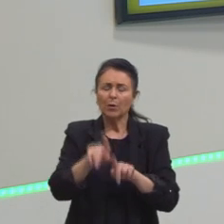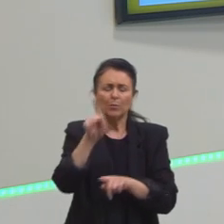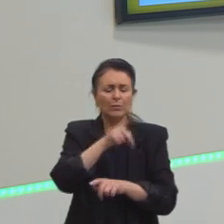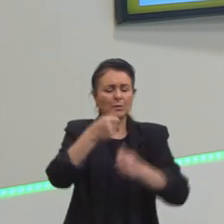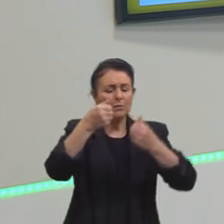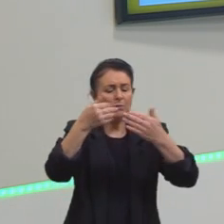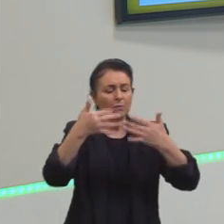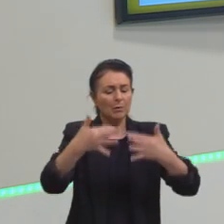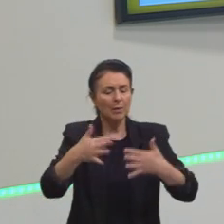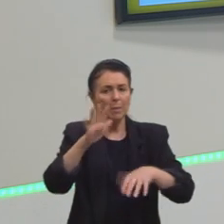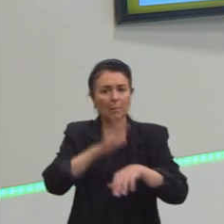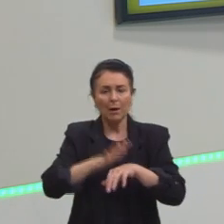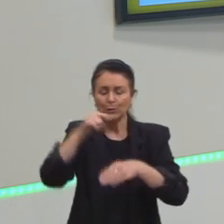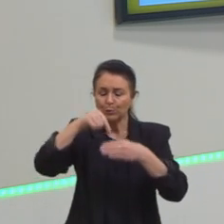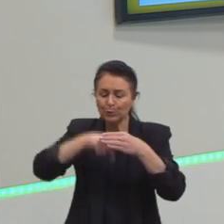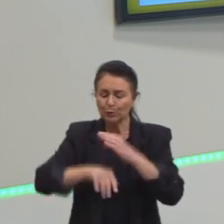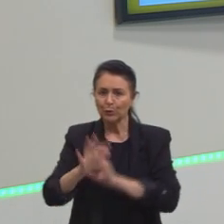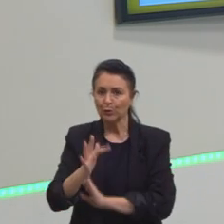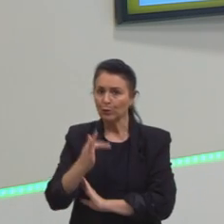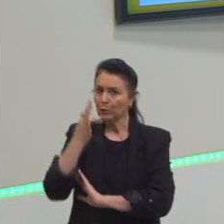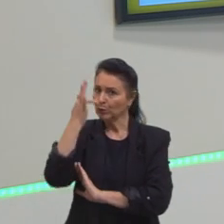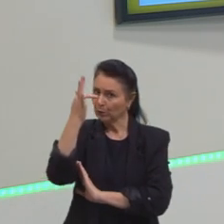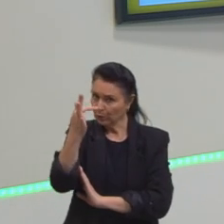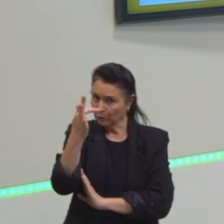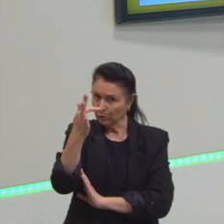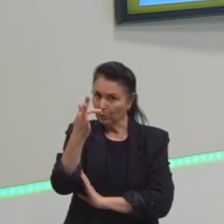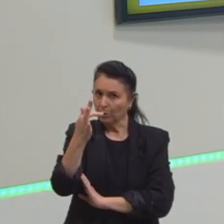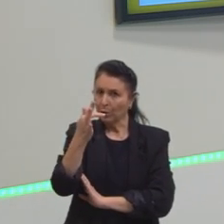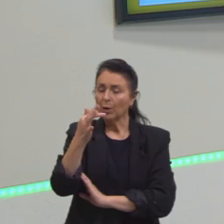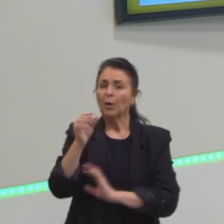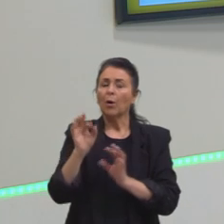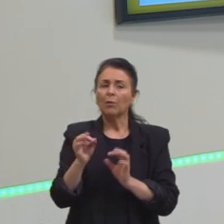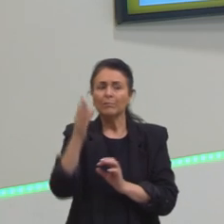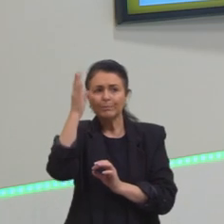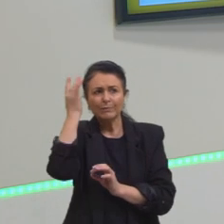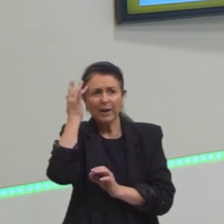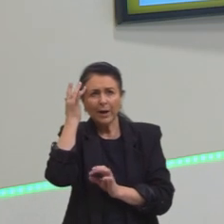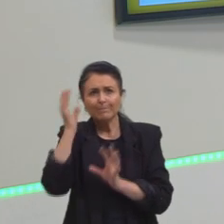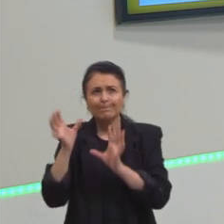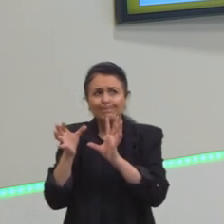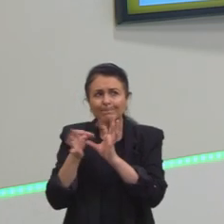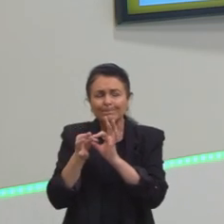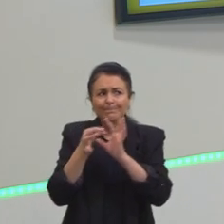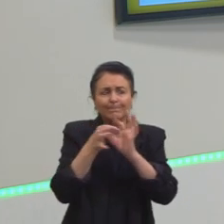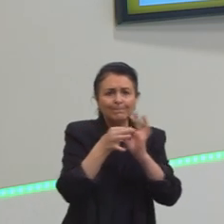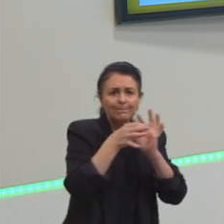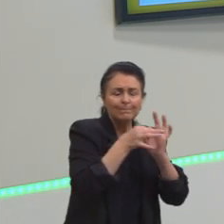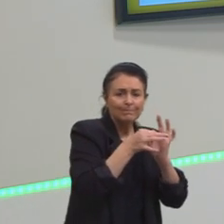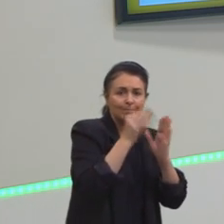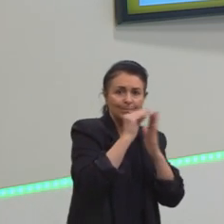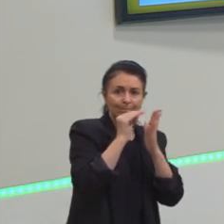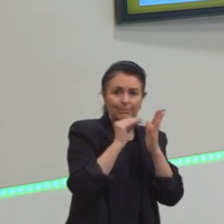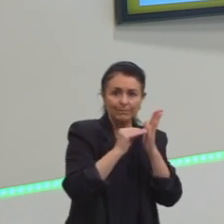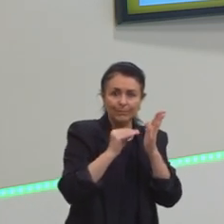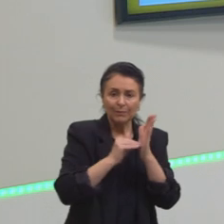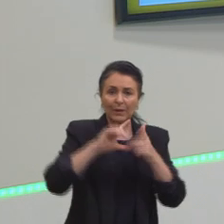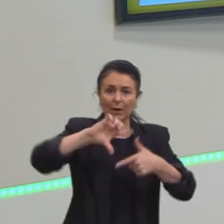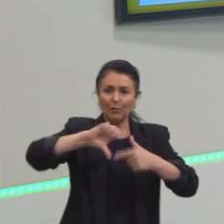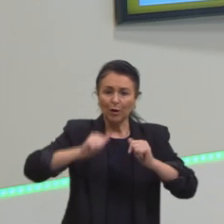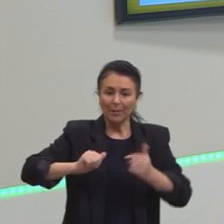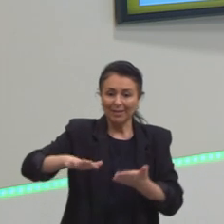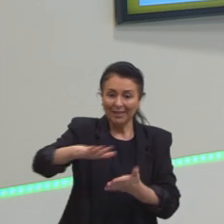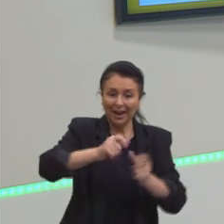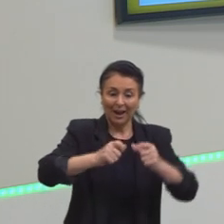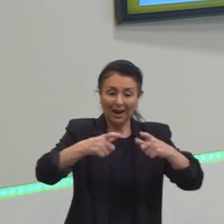posteriormente, façam associações com fórmulas matemáticas, a fórmula da área, a fórmula do volume, dependendo,